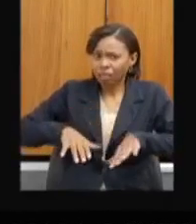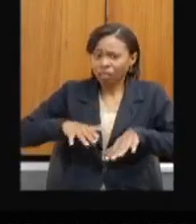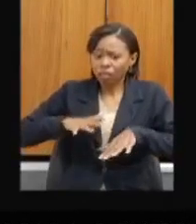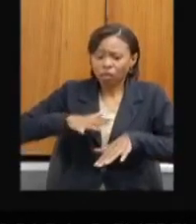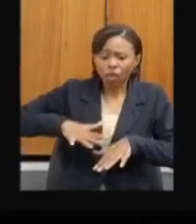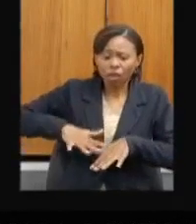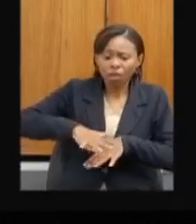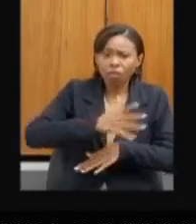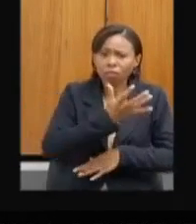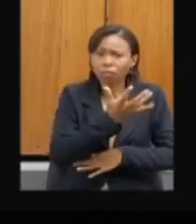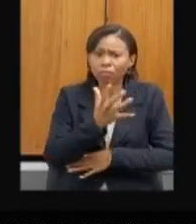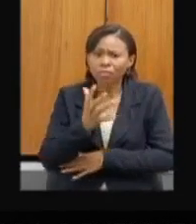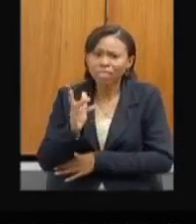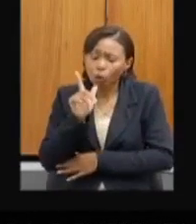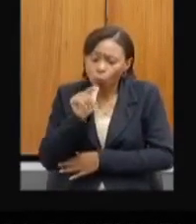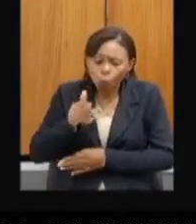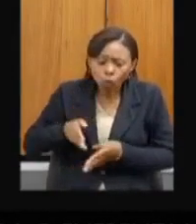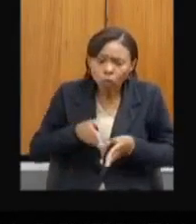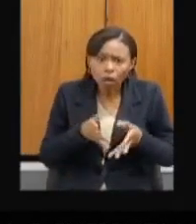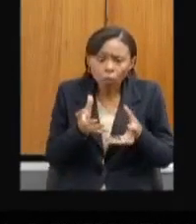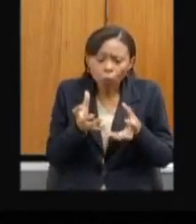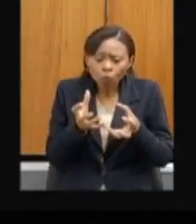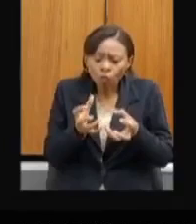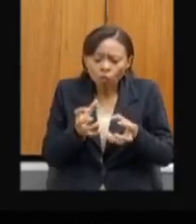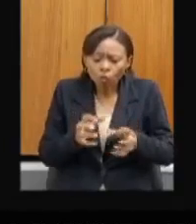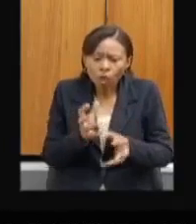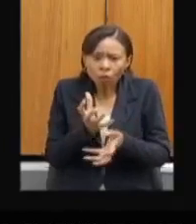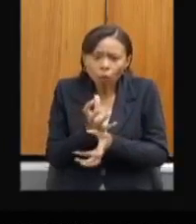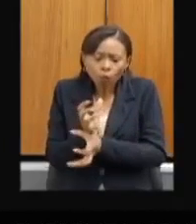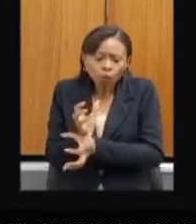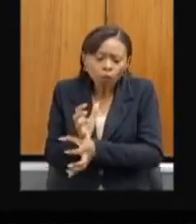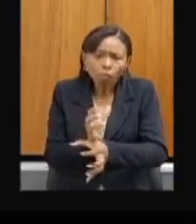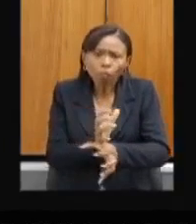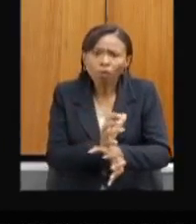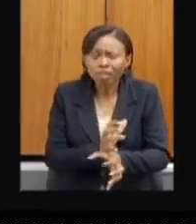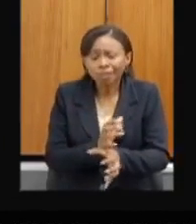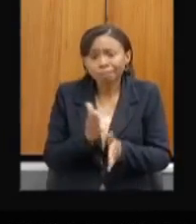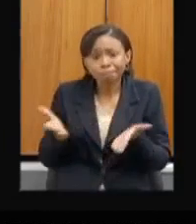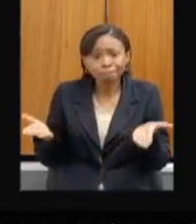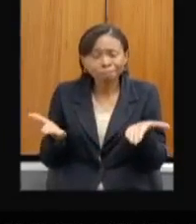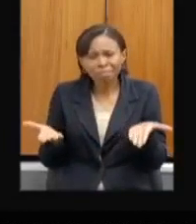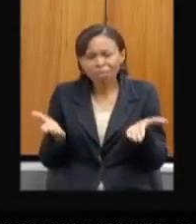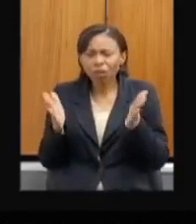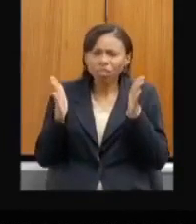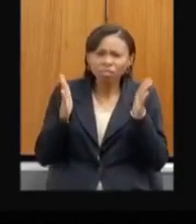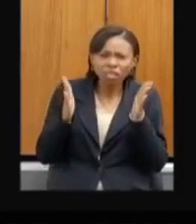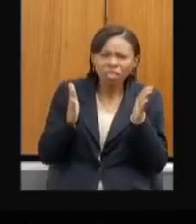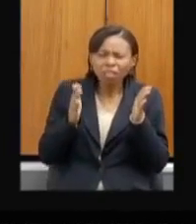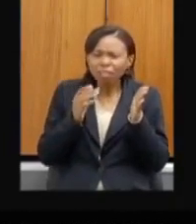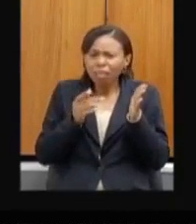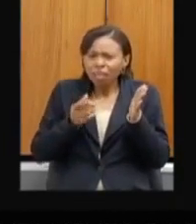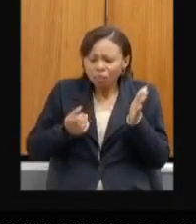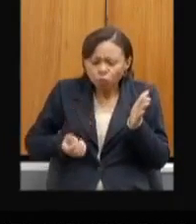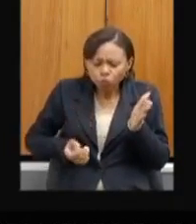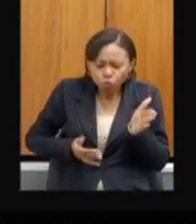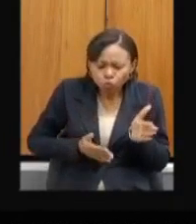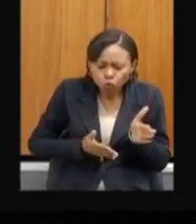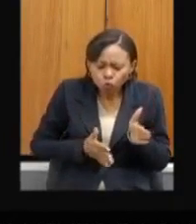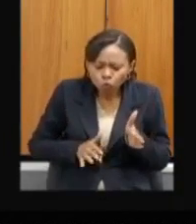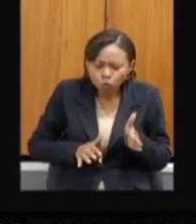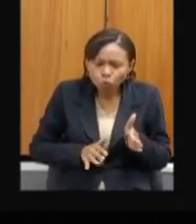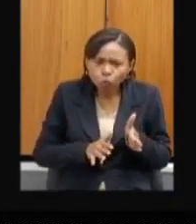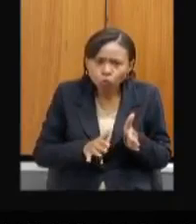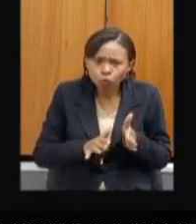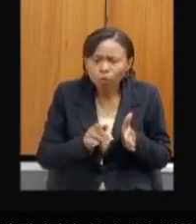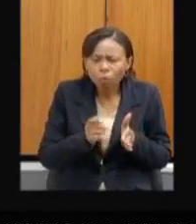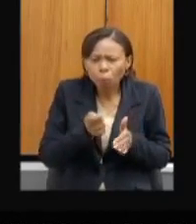todos. Nessa época agora, é que não voltam a correr timidamente, mas passam cinco,